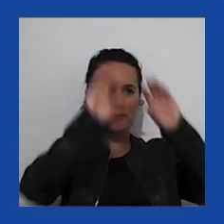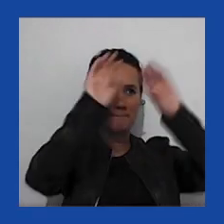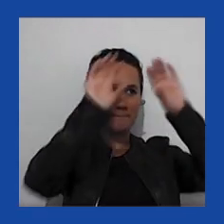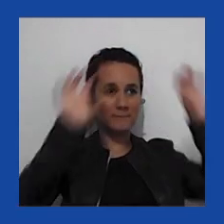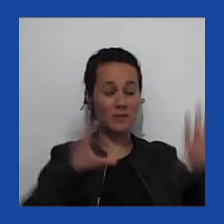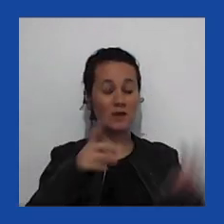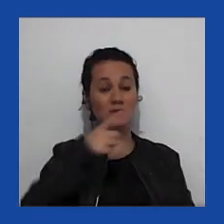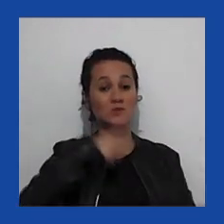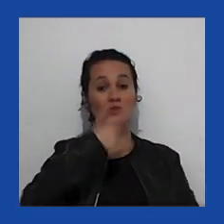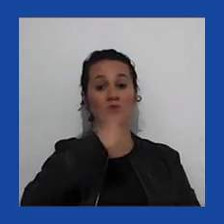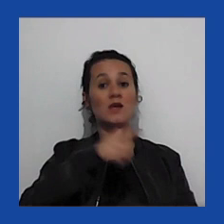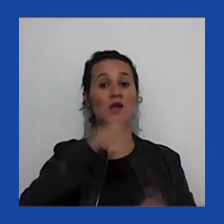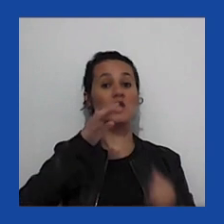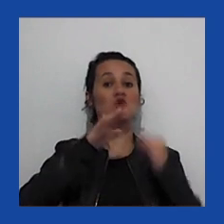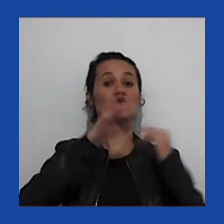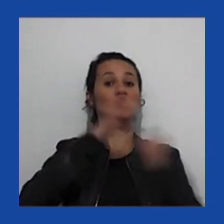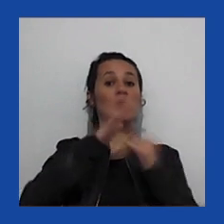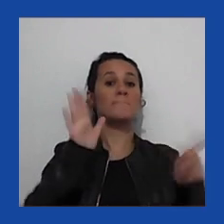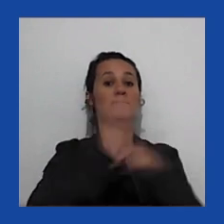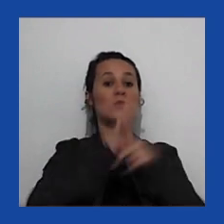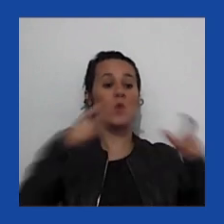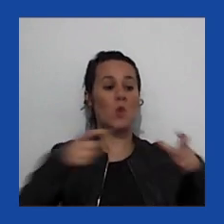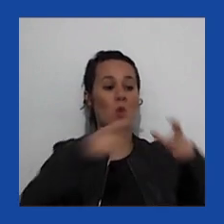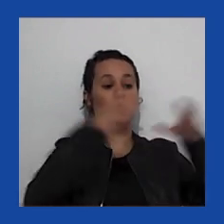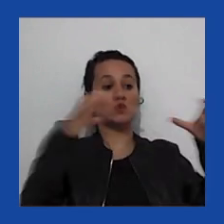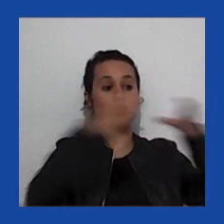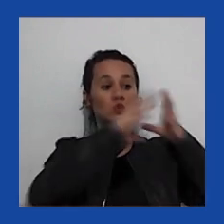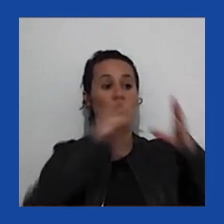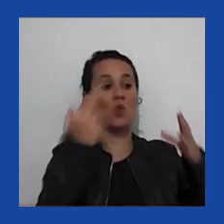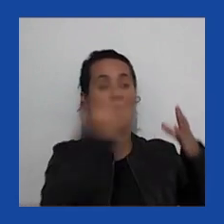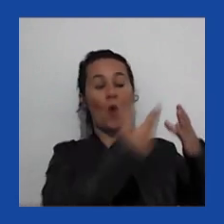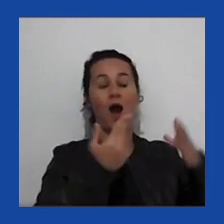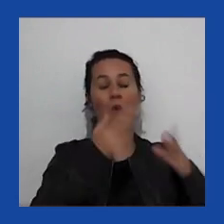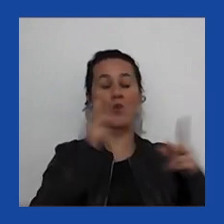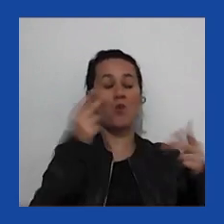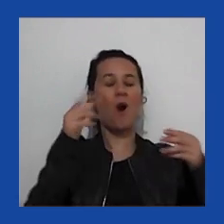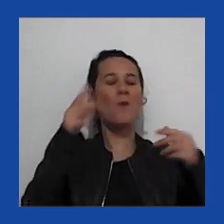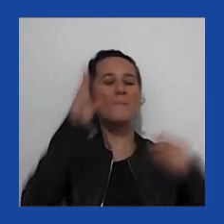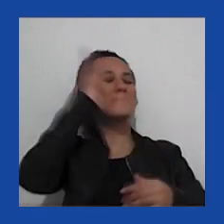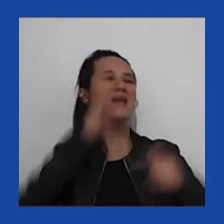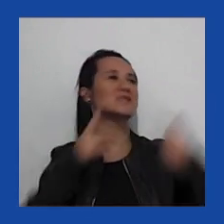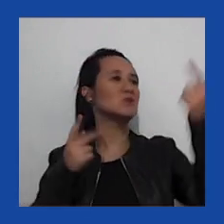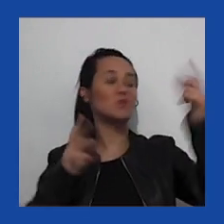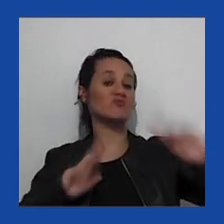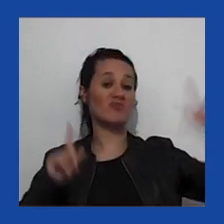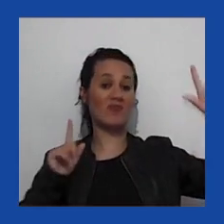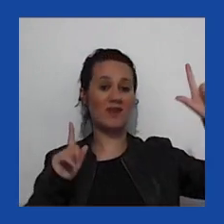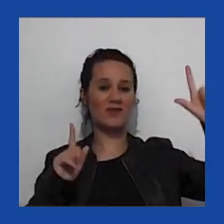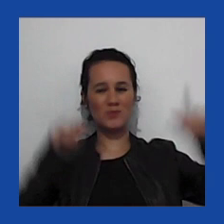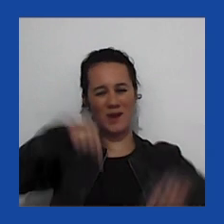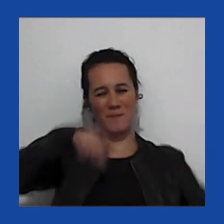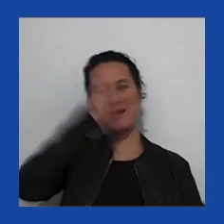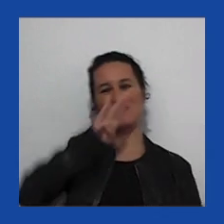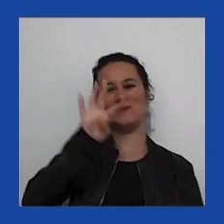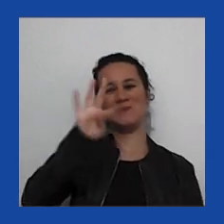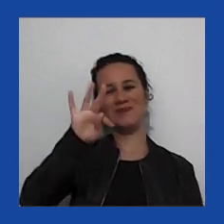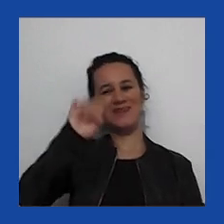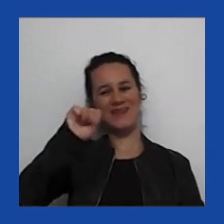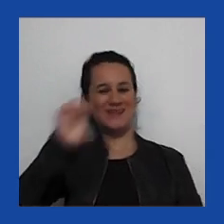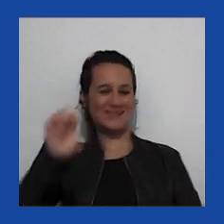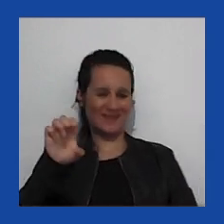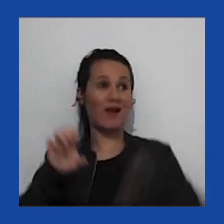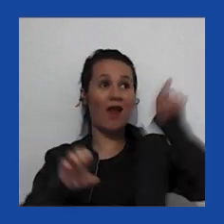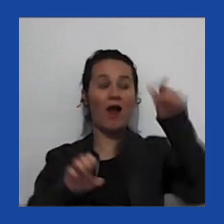instituição unificadora como o TSE no Brasil. então é possível que a eleição vai chegar no Corte Supremo